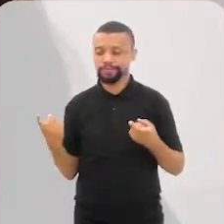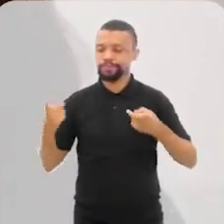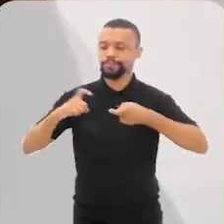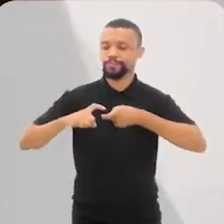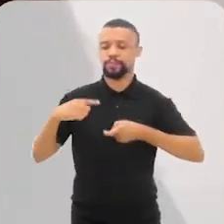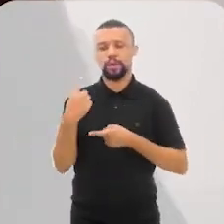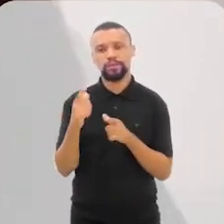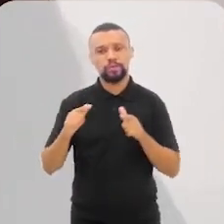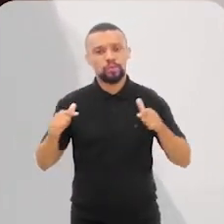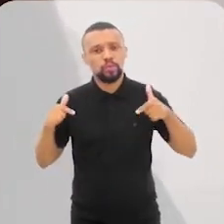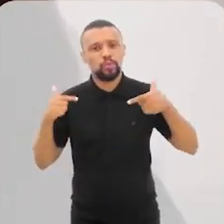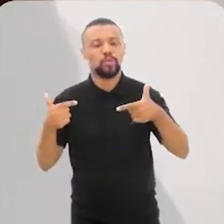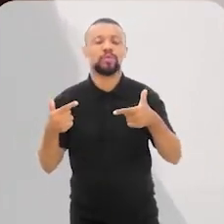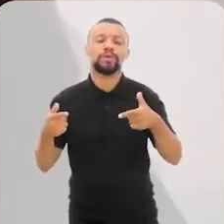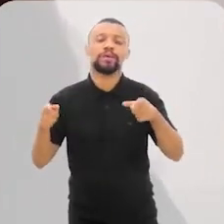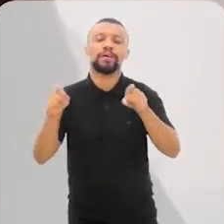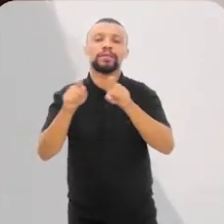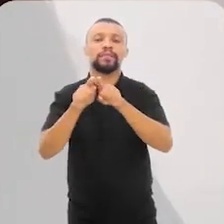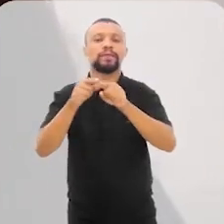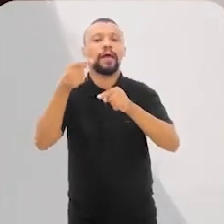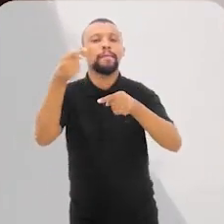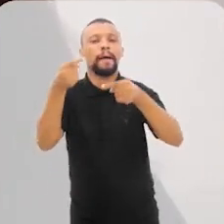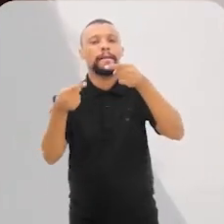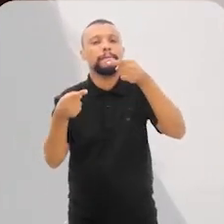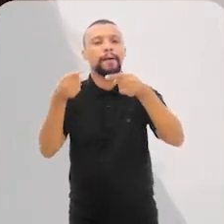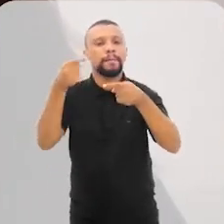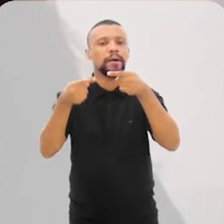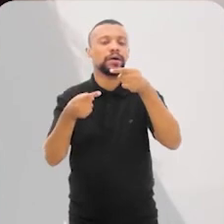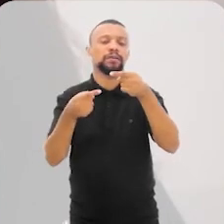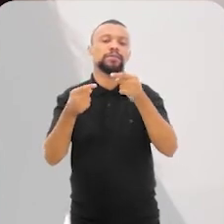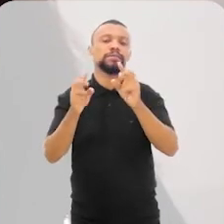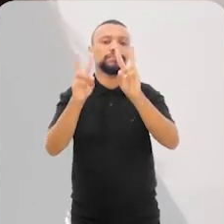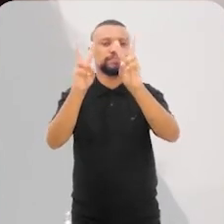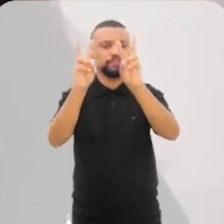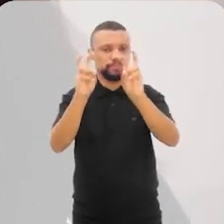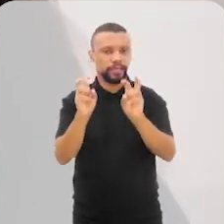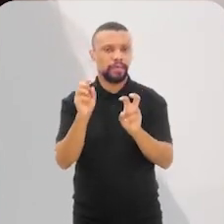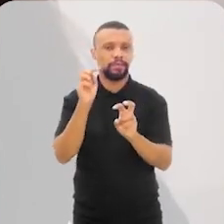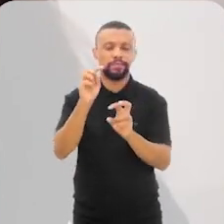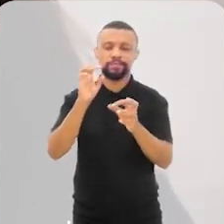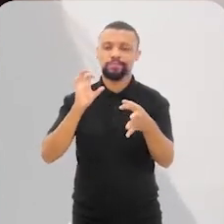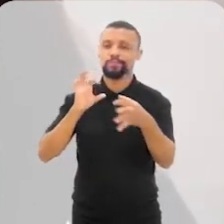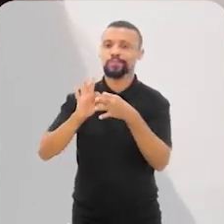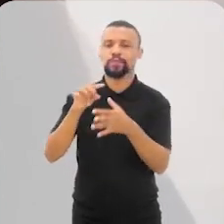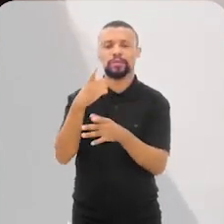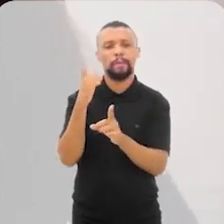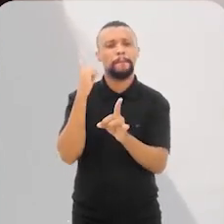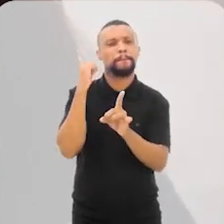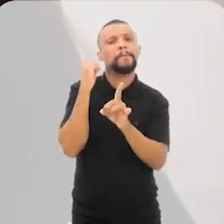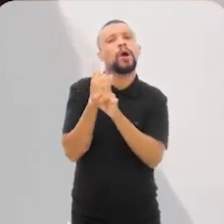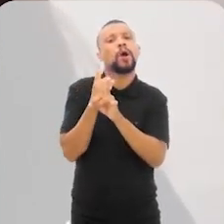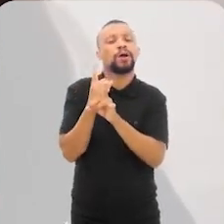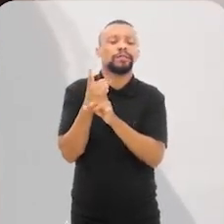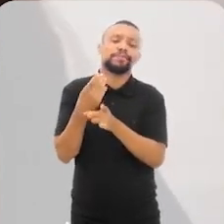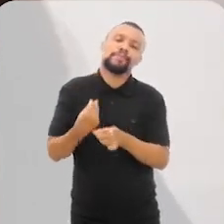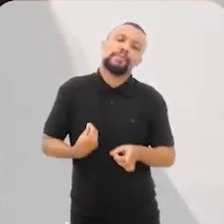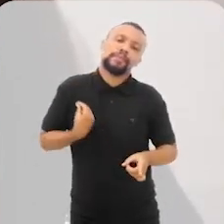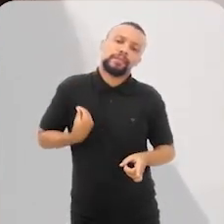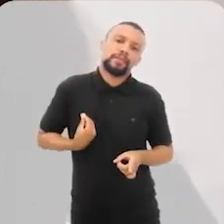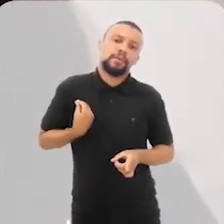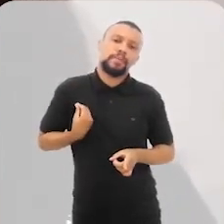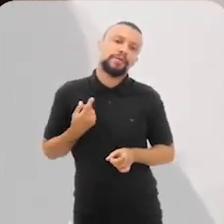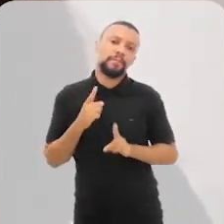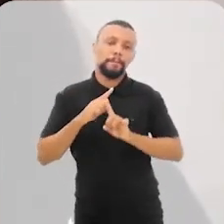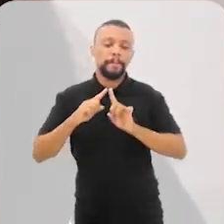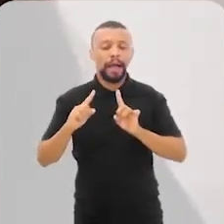e a gente está envolvido também nessa discussão, a gente está se encontrando mensalmente para fazer essa discussão. Mas,